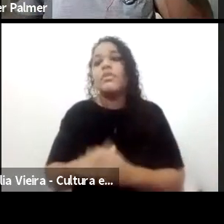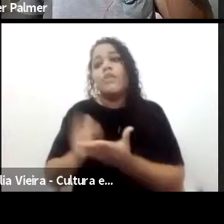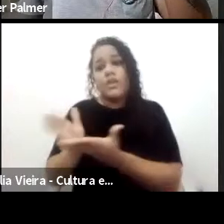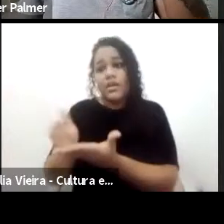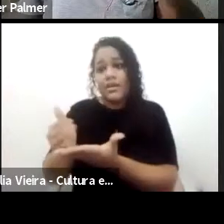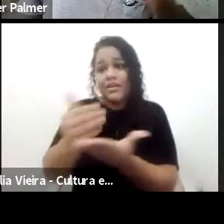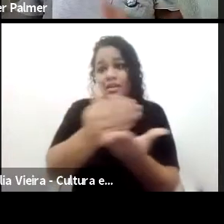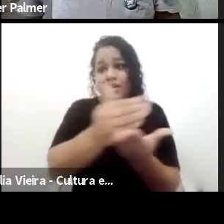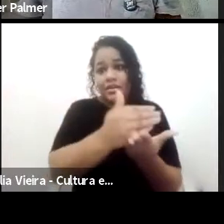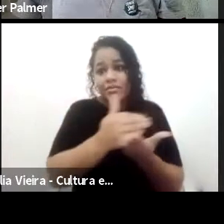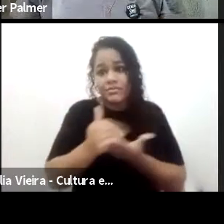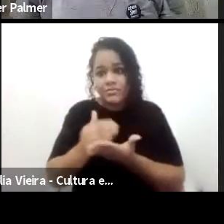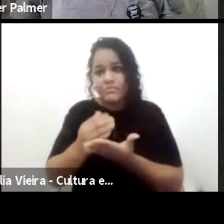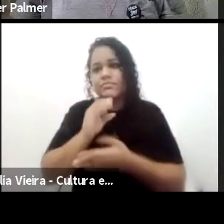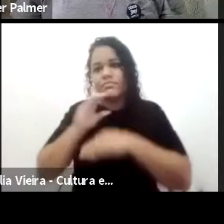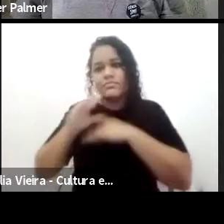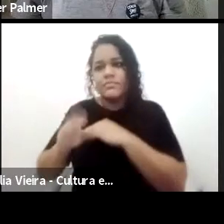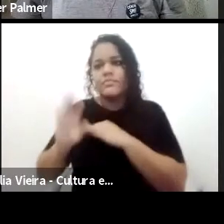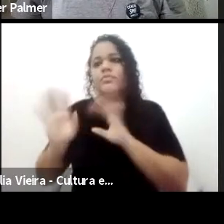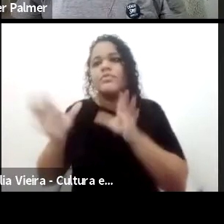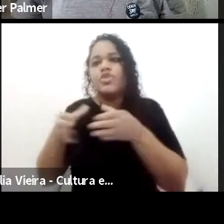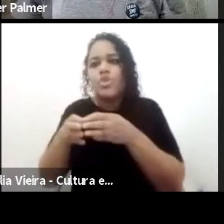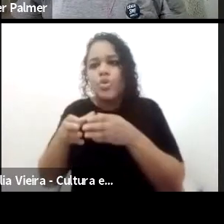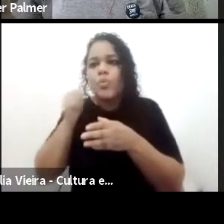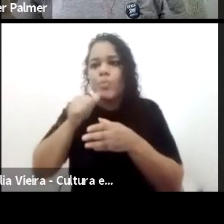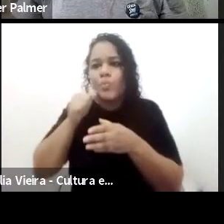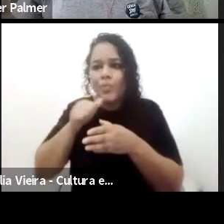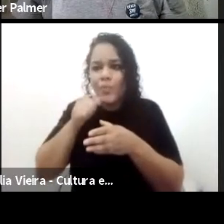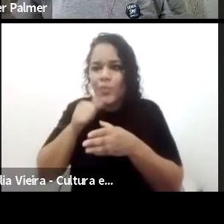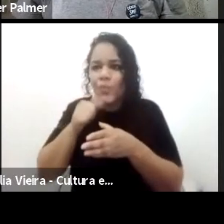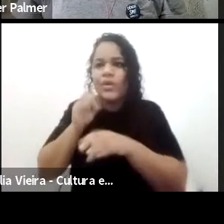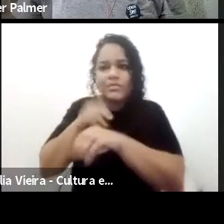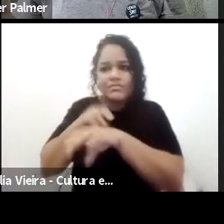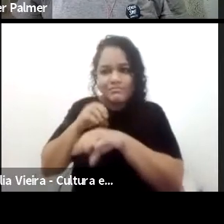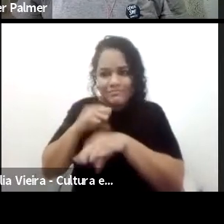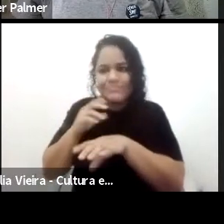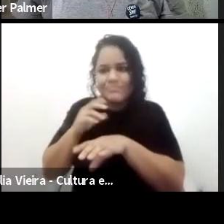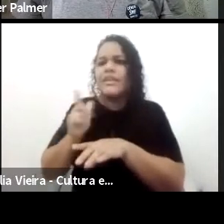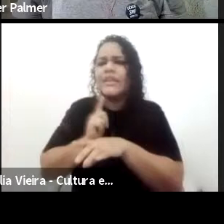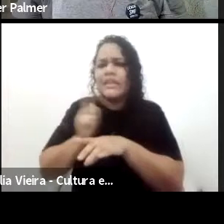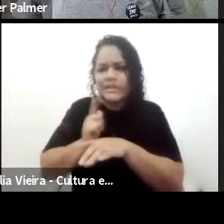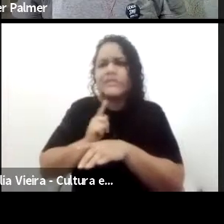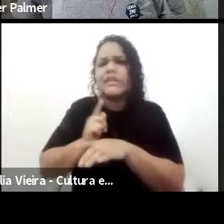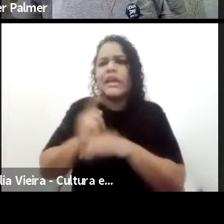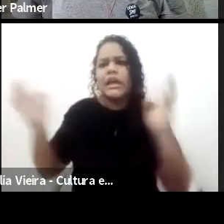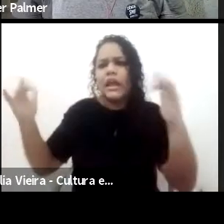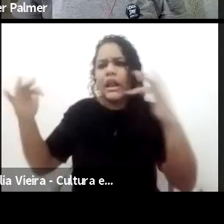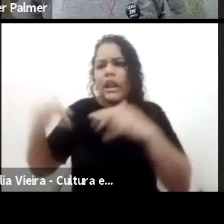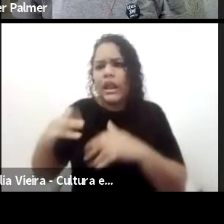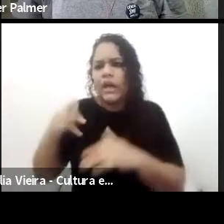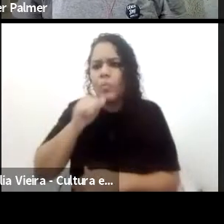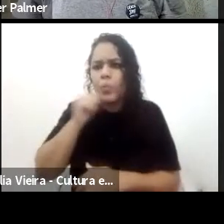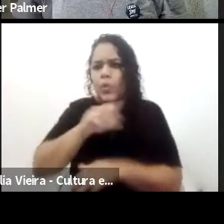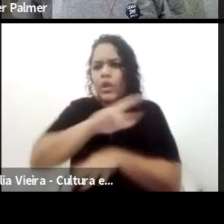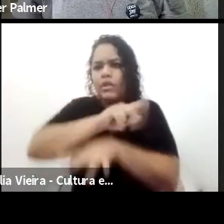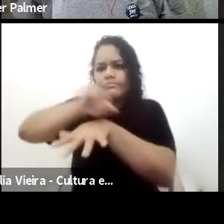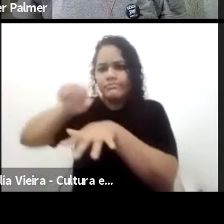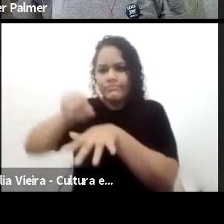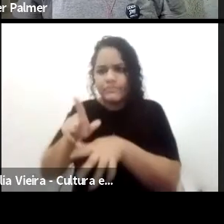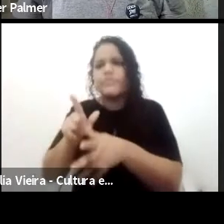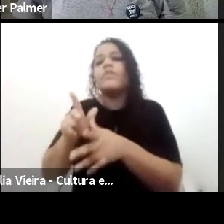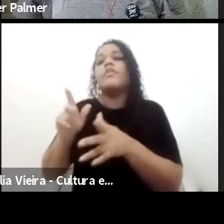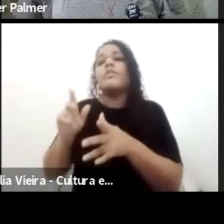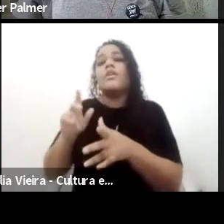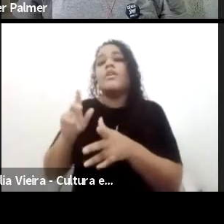femininos que vão receber uma gama de pessoas, de mulheres, depois a gente pode explanar mais isso, mas esses